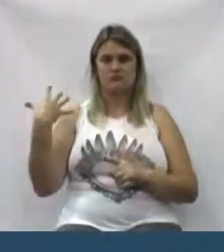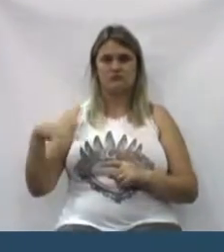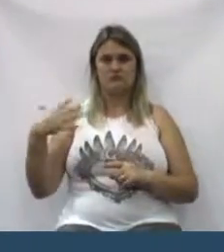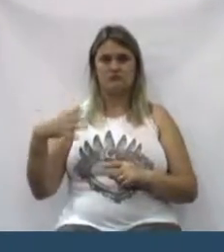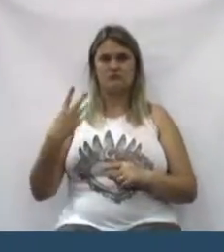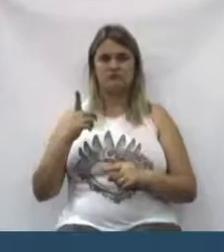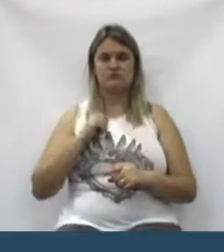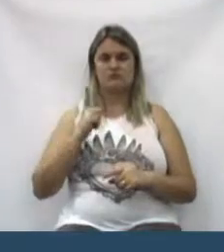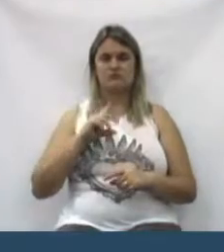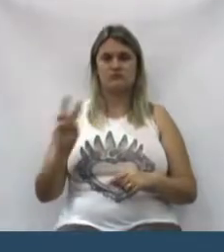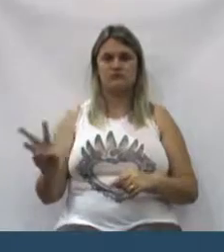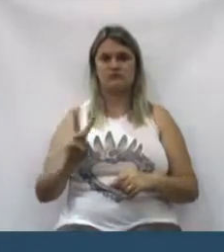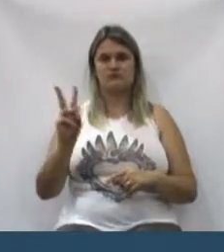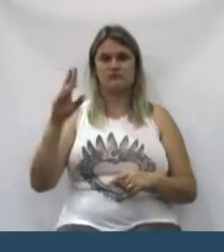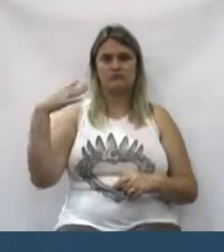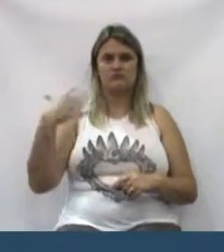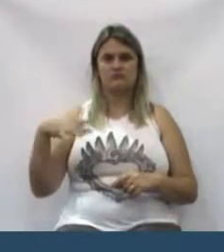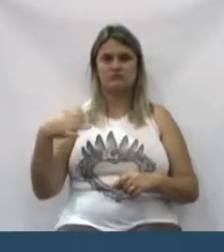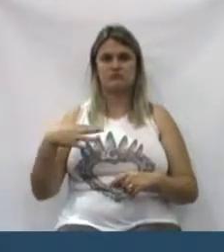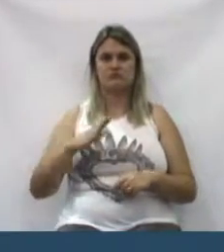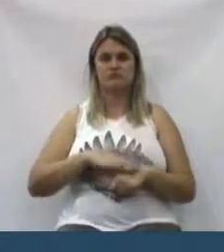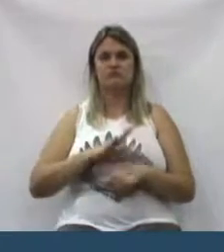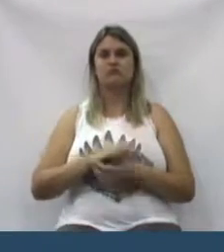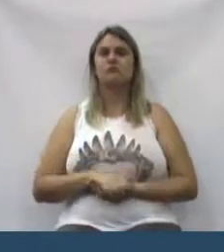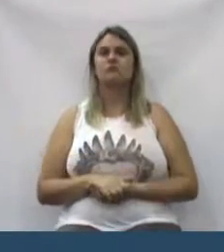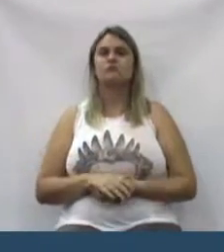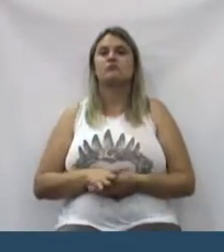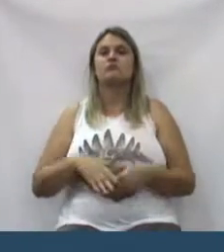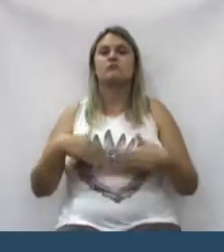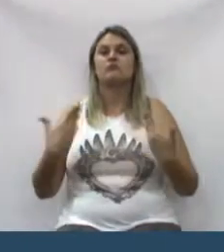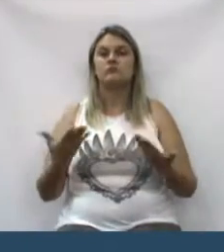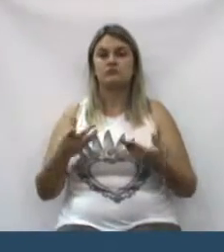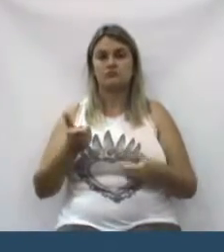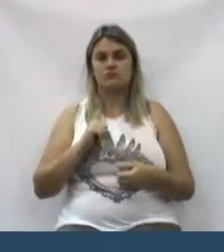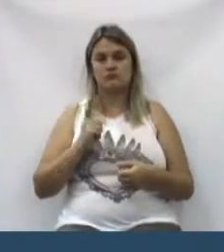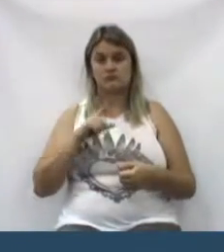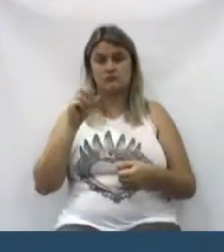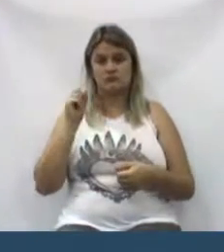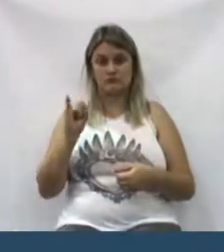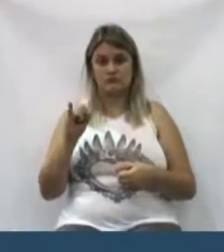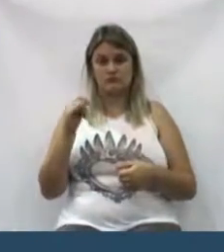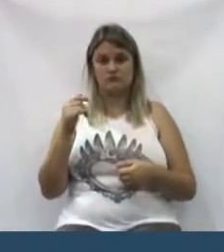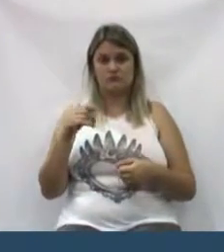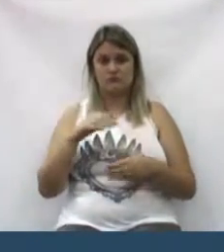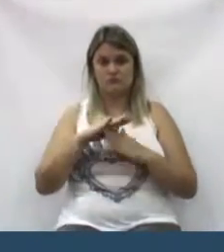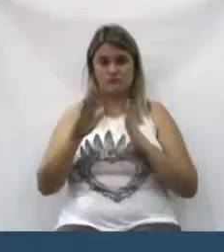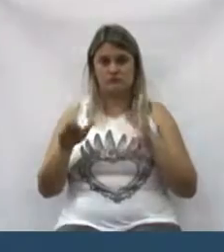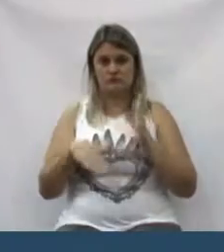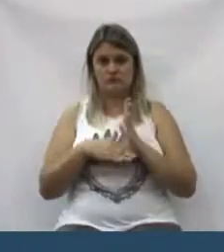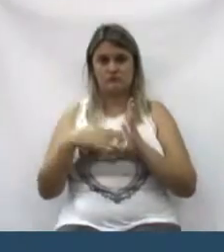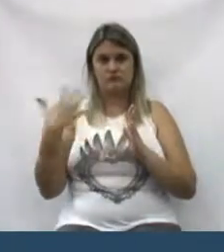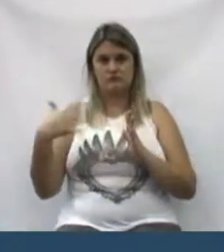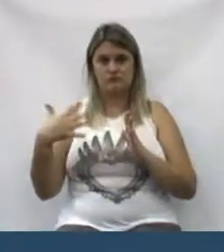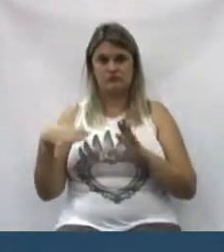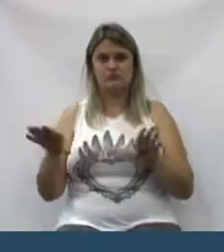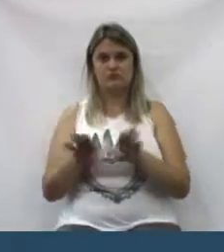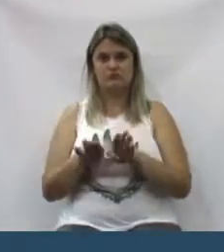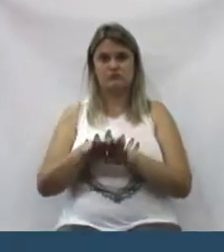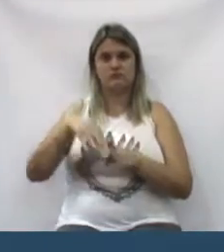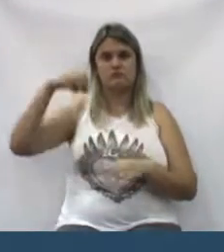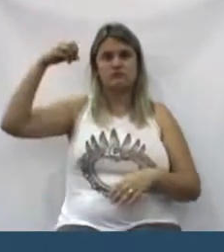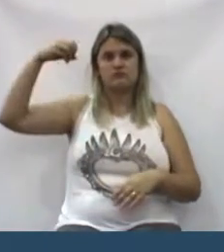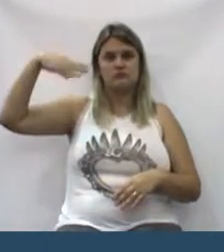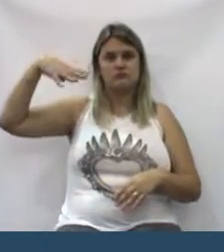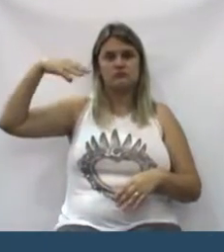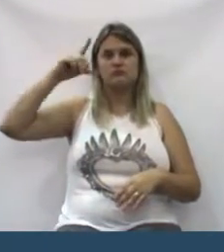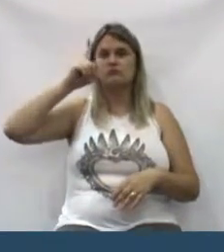do preço que está aí se não bastasse as mercadorias a luz